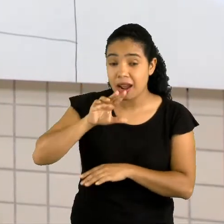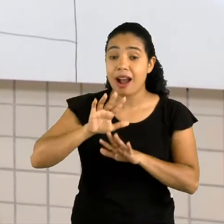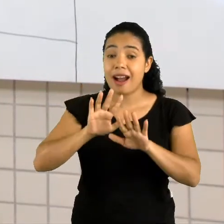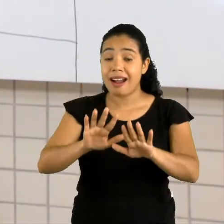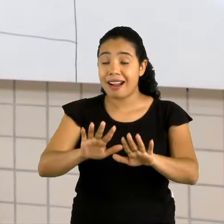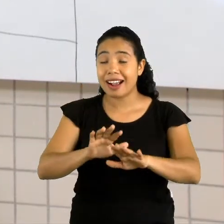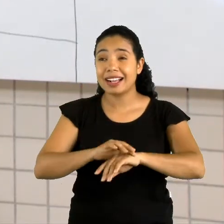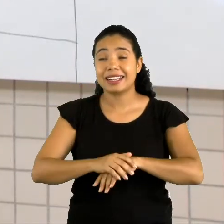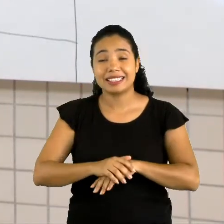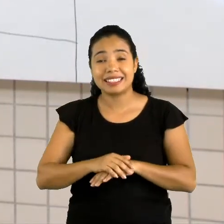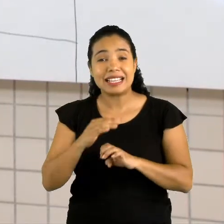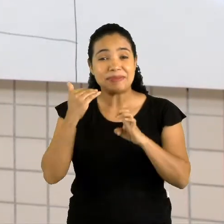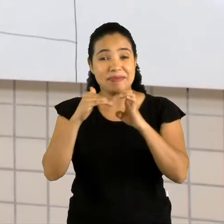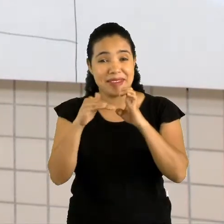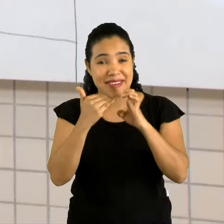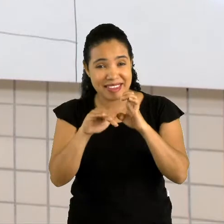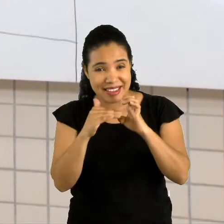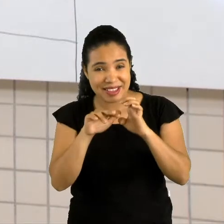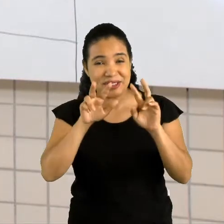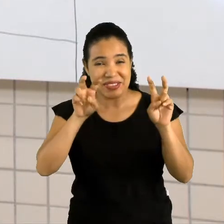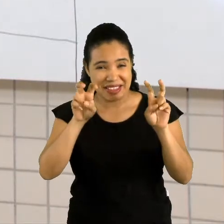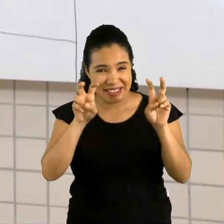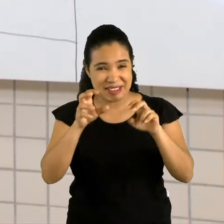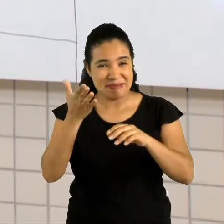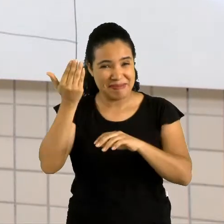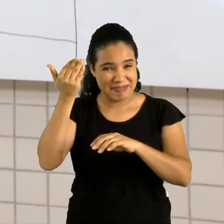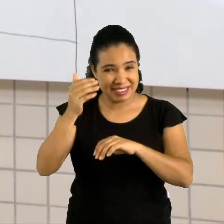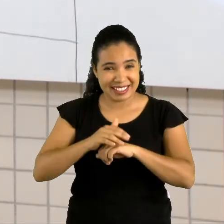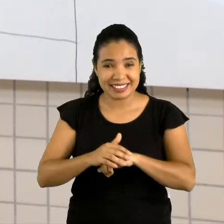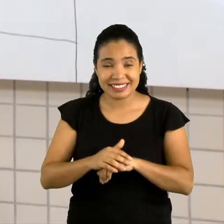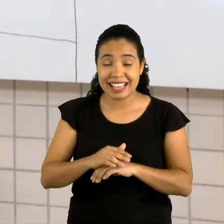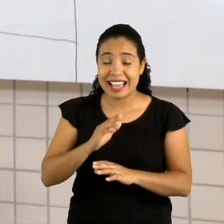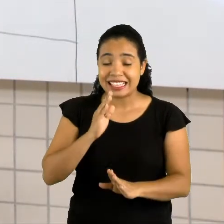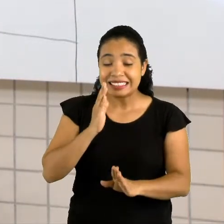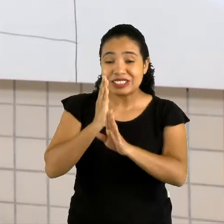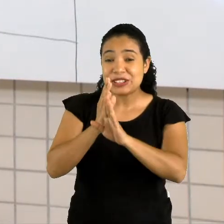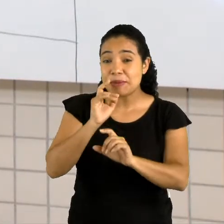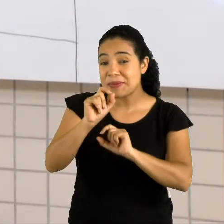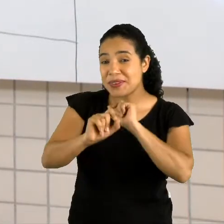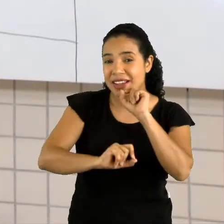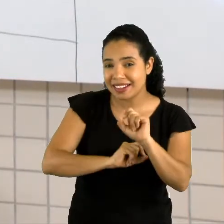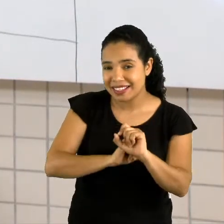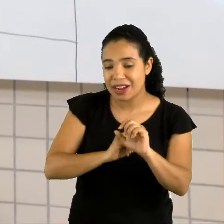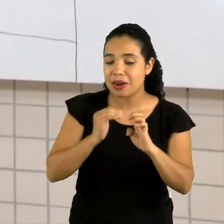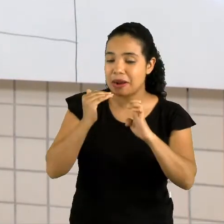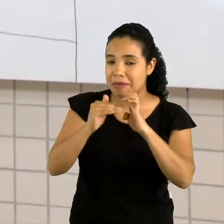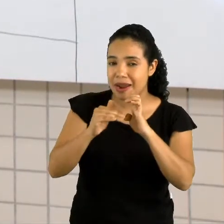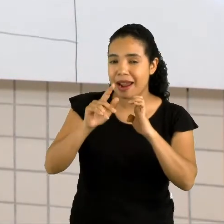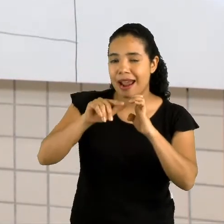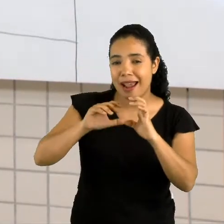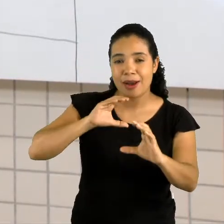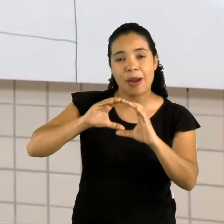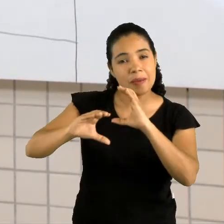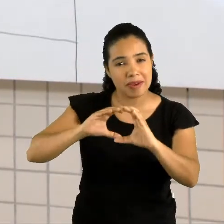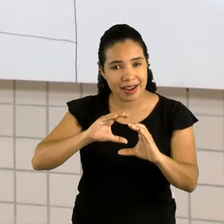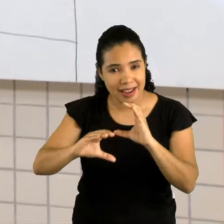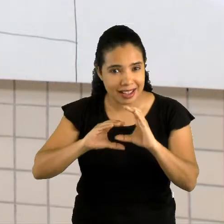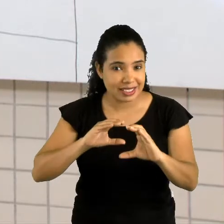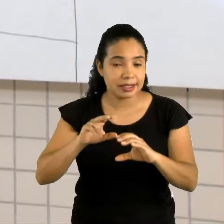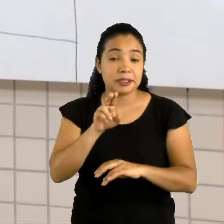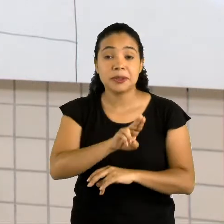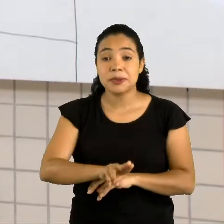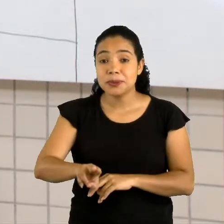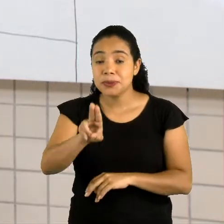falamos sobre e-mail e nós descobrimos que o e-mail é um meio de comunicação, que a gente usa